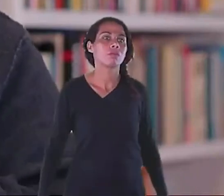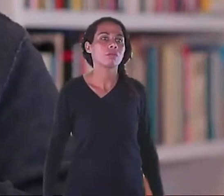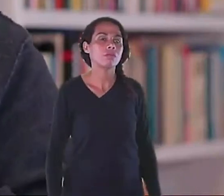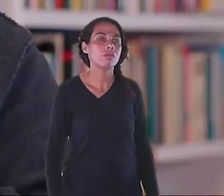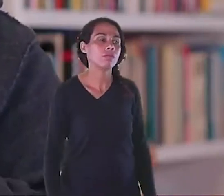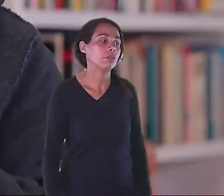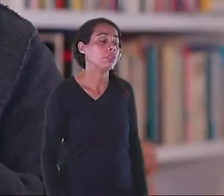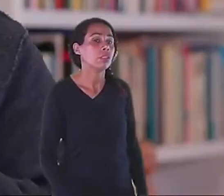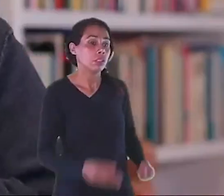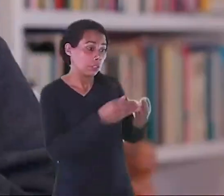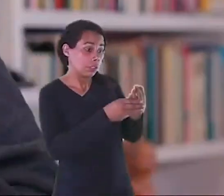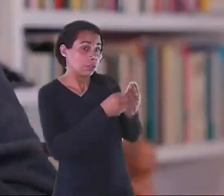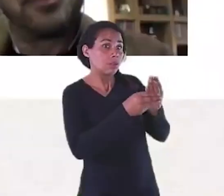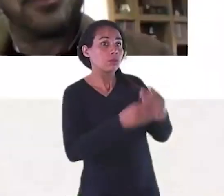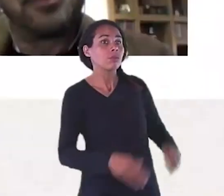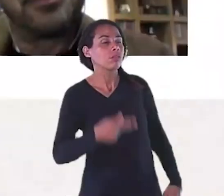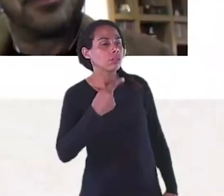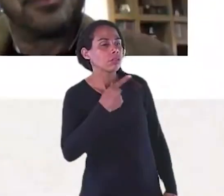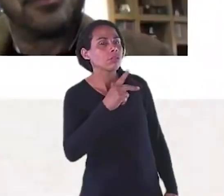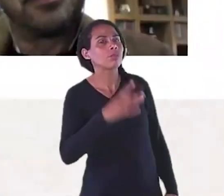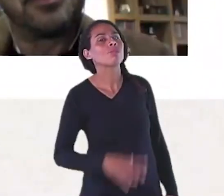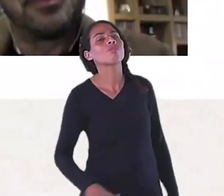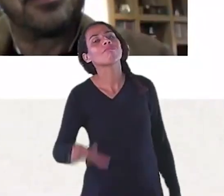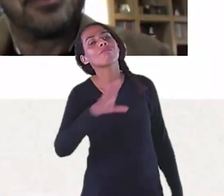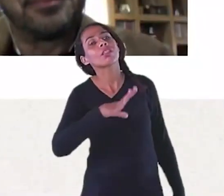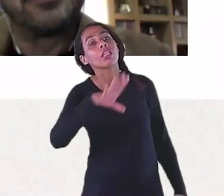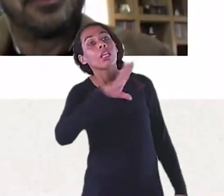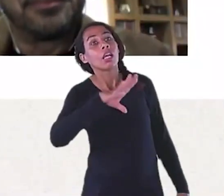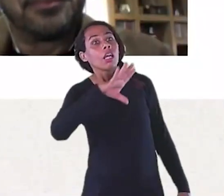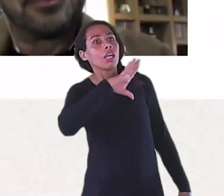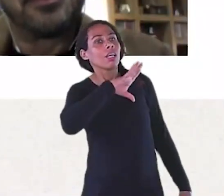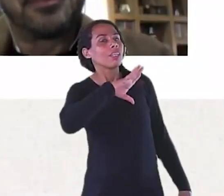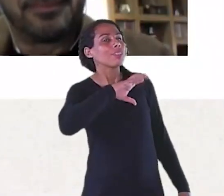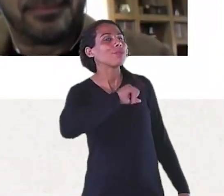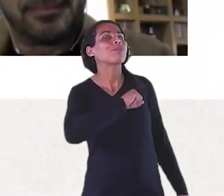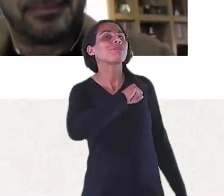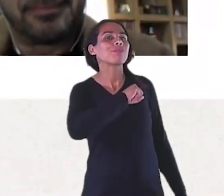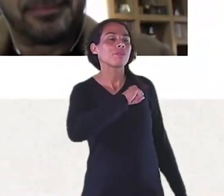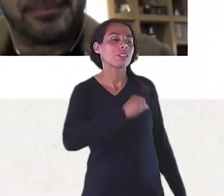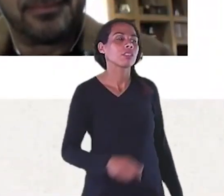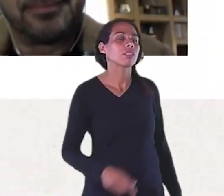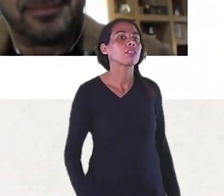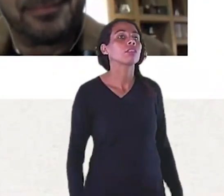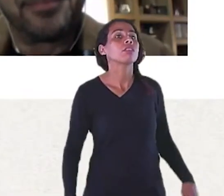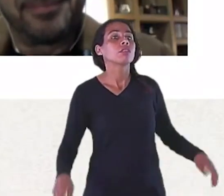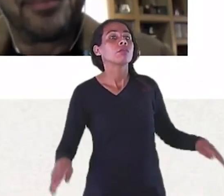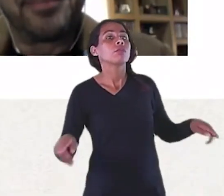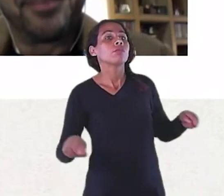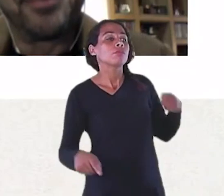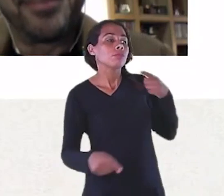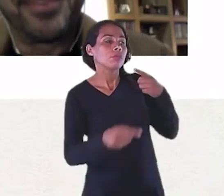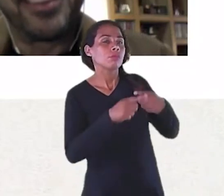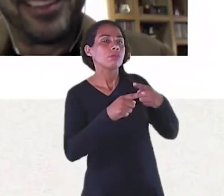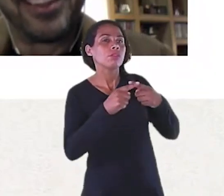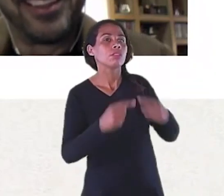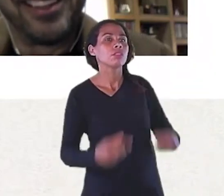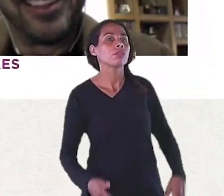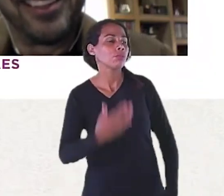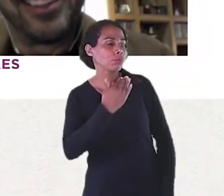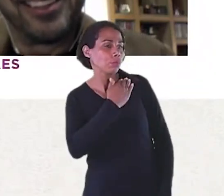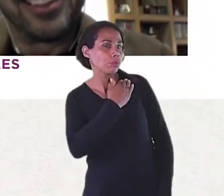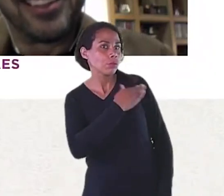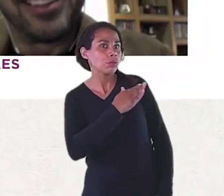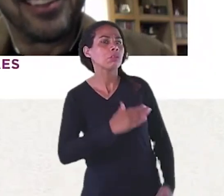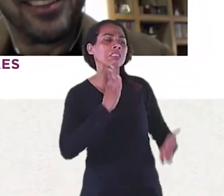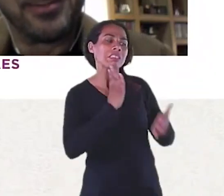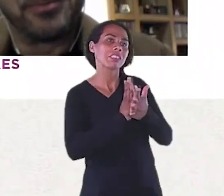Adorei porque ele quebrou alguns paradigmas e alguns preconceitos. Eu vou te falar a verdade, porque eu já encarei o livro desse jeito,